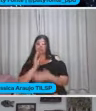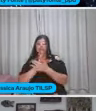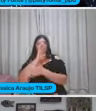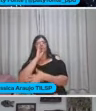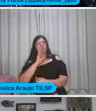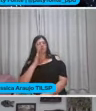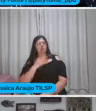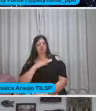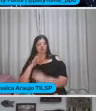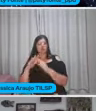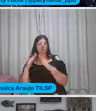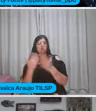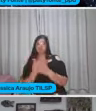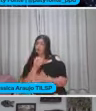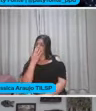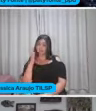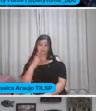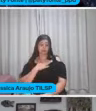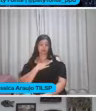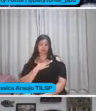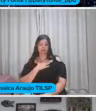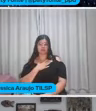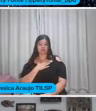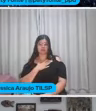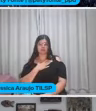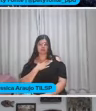foi bom para mim Porque eu fui adiantada